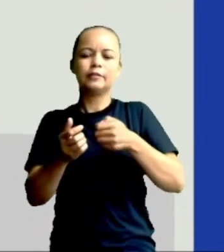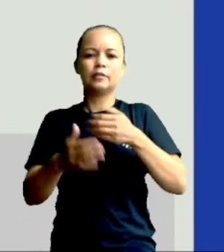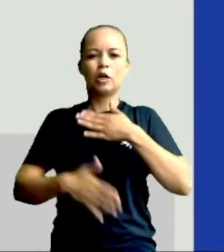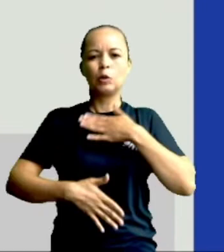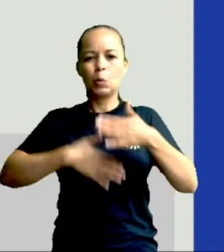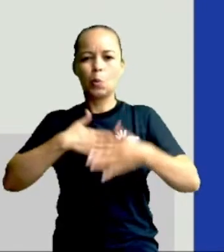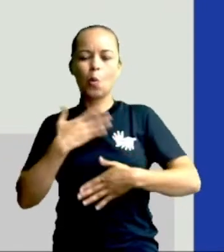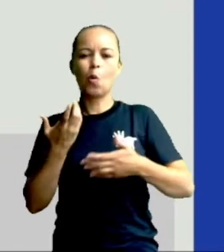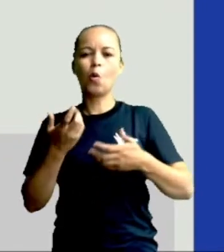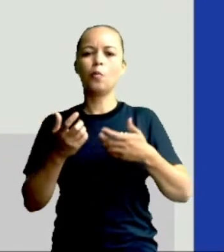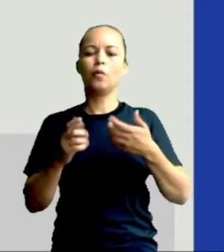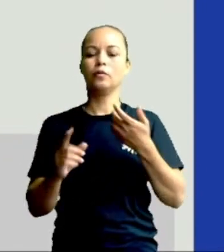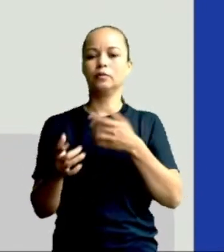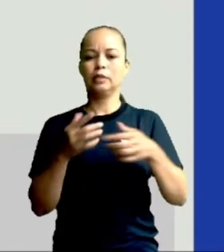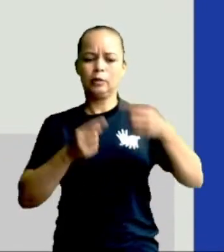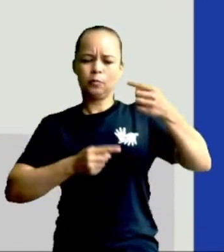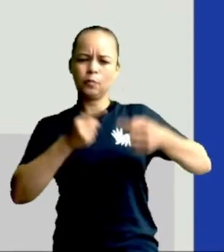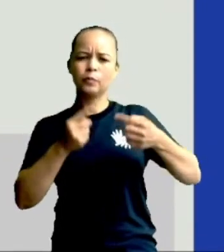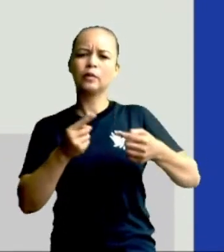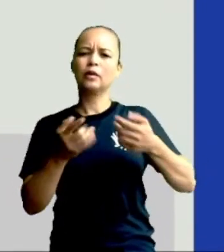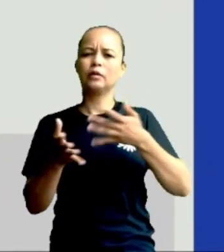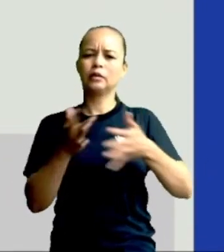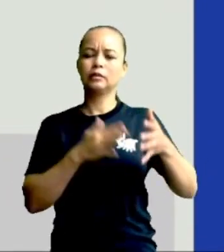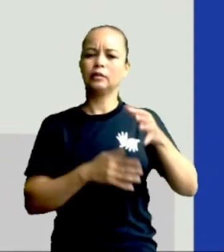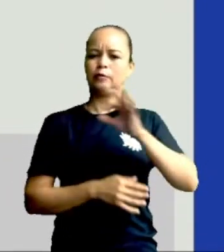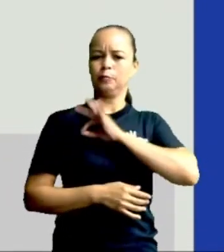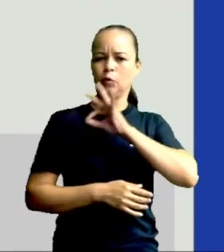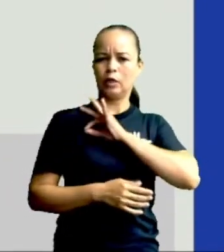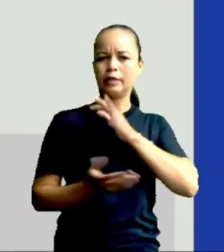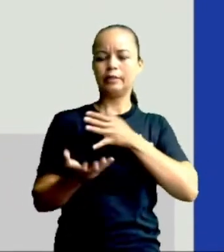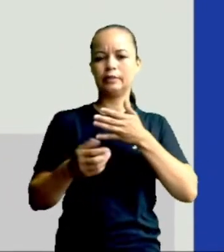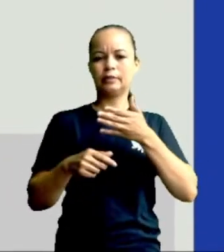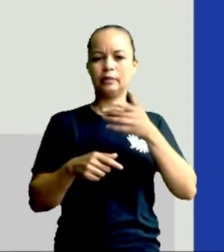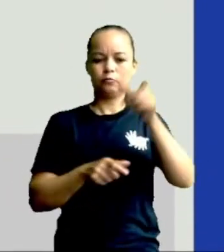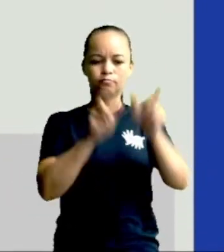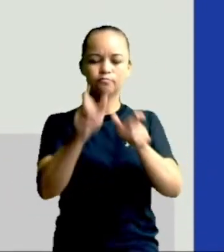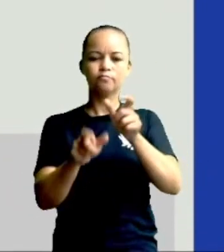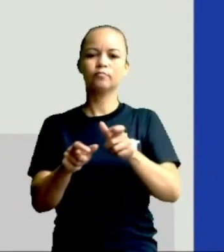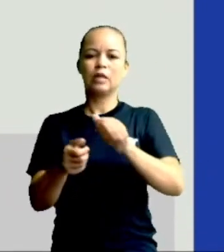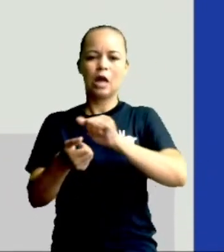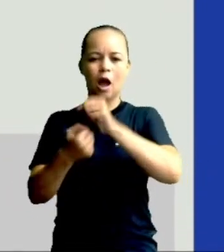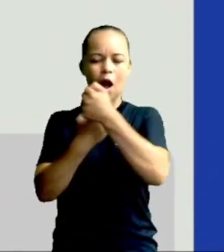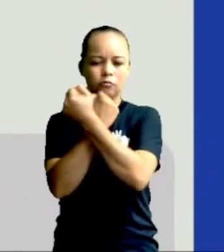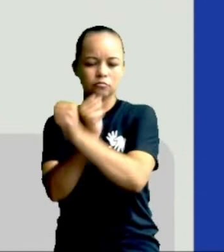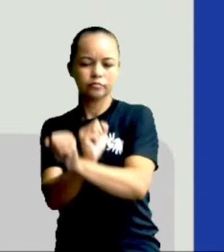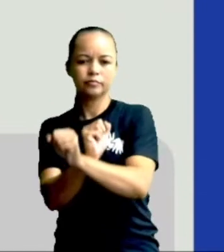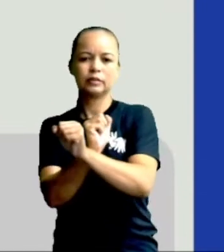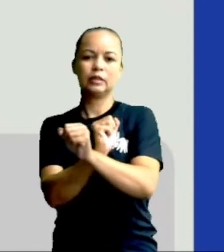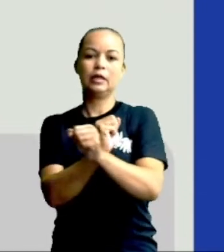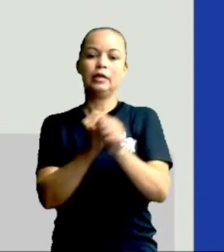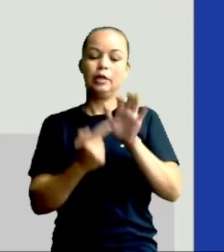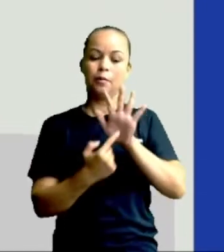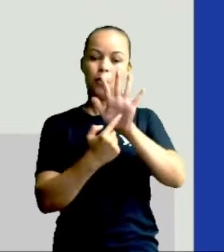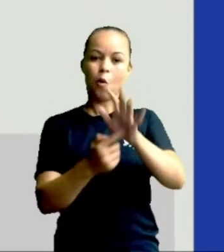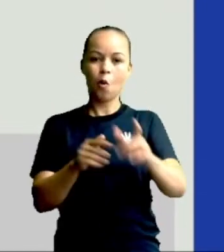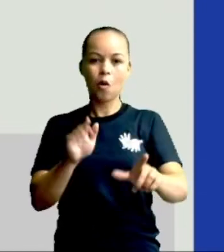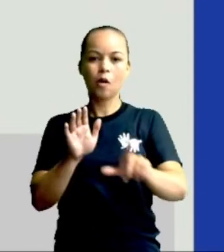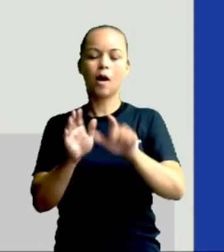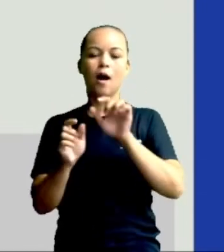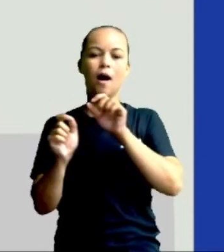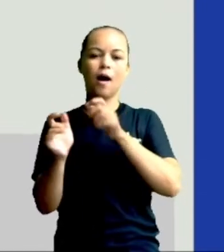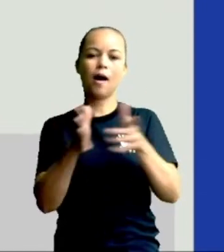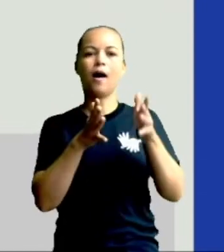da polícia, da política ou da polícia branco na sociedade escravista que marcou a luta afro no